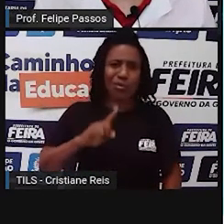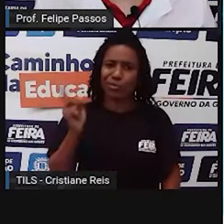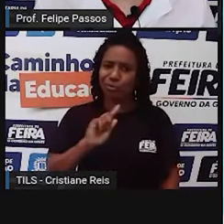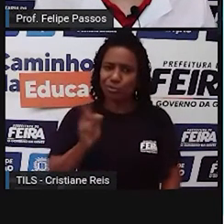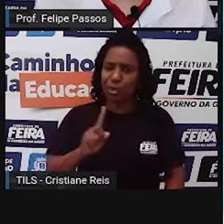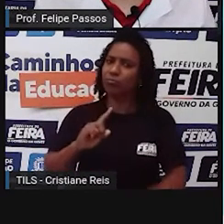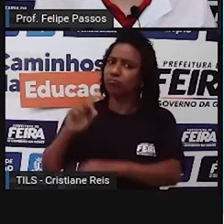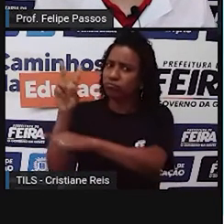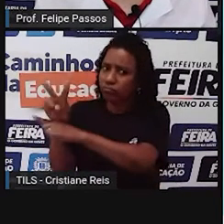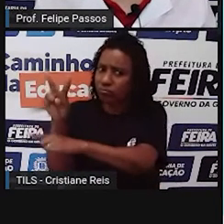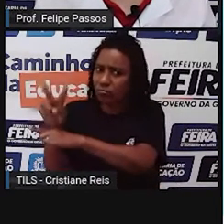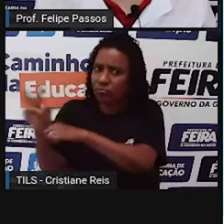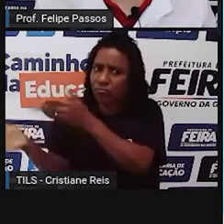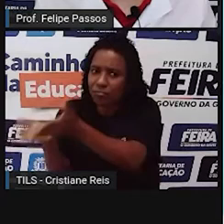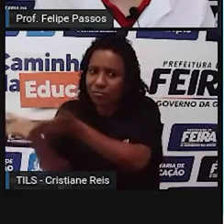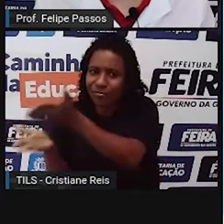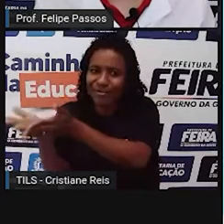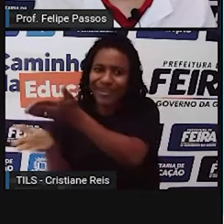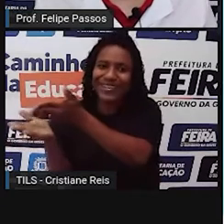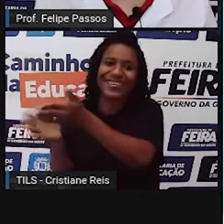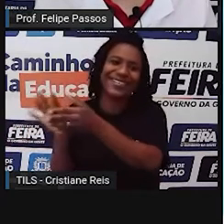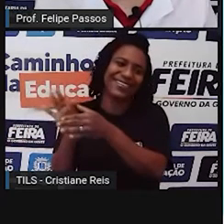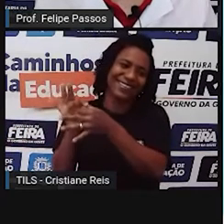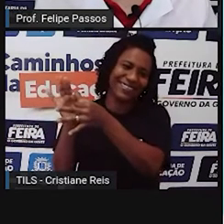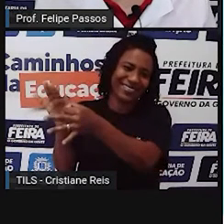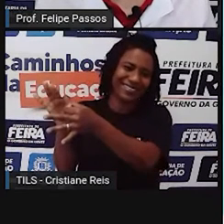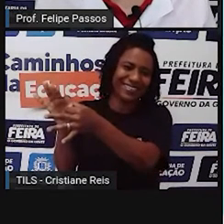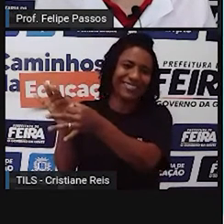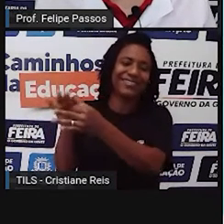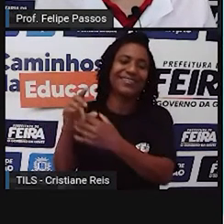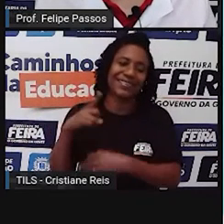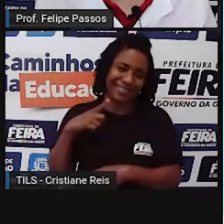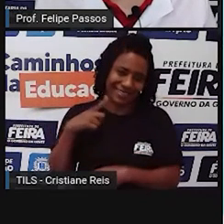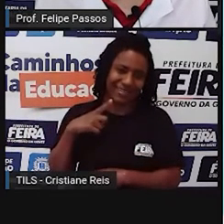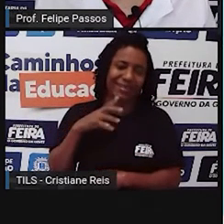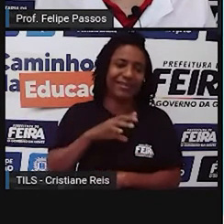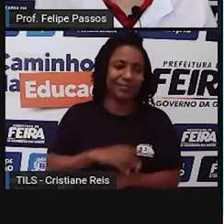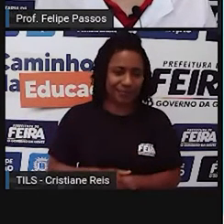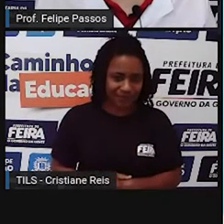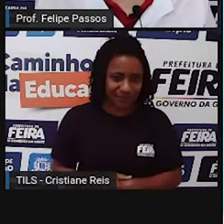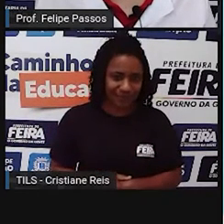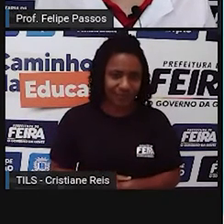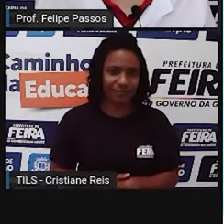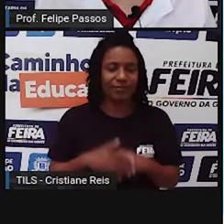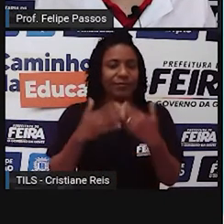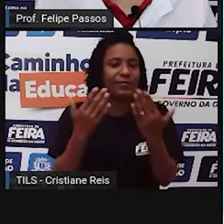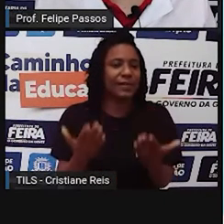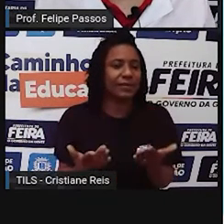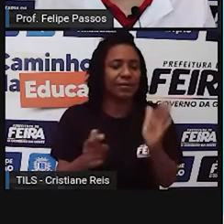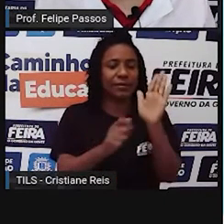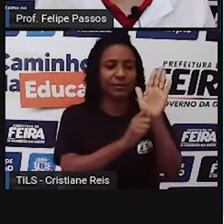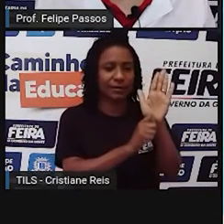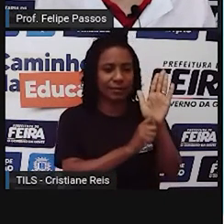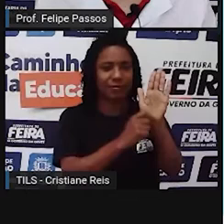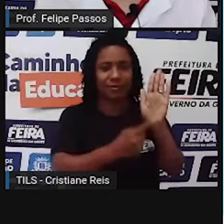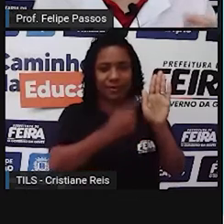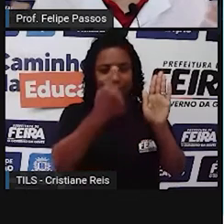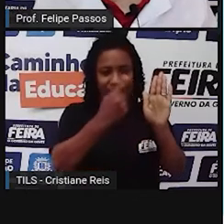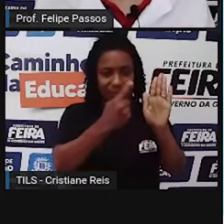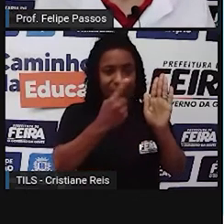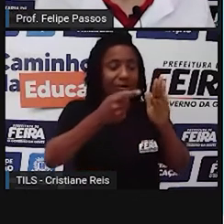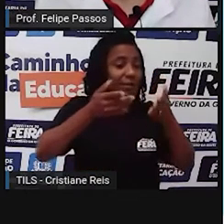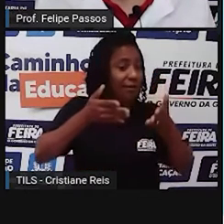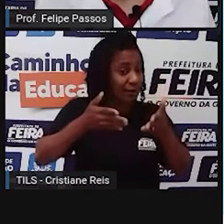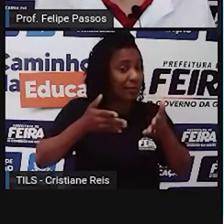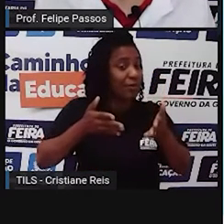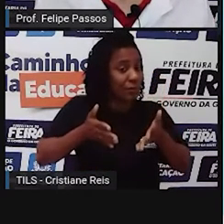o seu irmão, não é verdade? Isso é fraternidade. Então, no primeiro artigo, a gente diz o quê? Todo ser humano deve nascer livre, devem